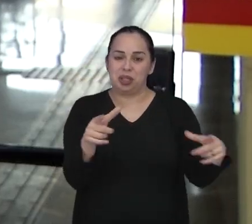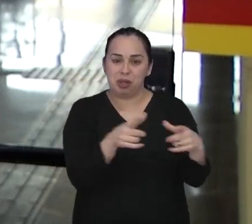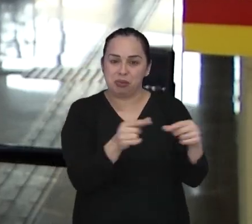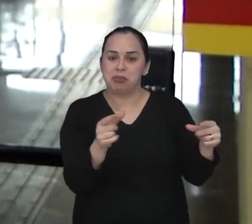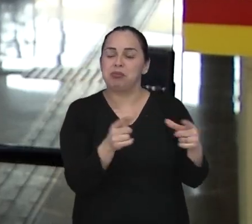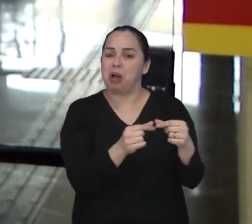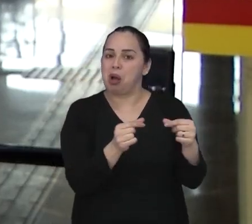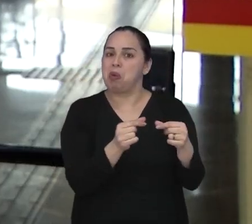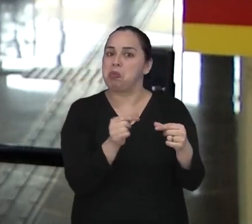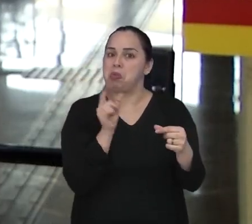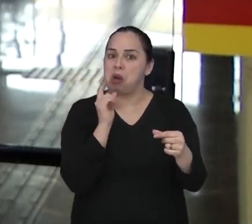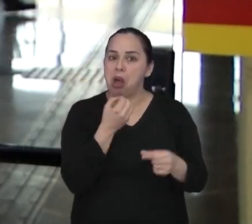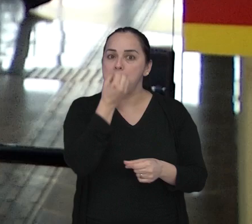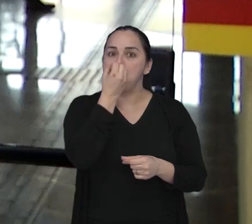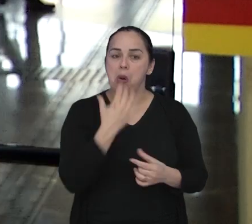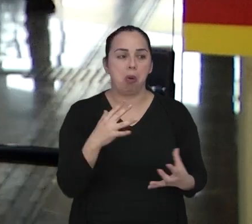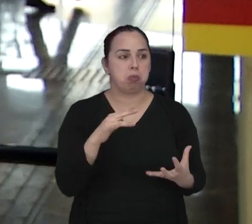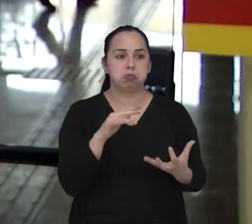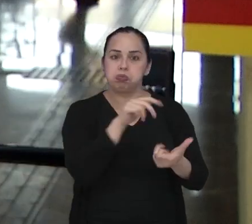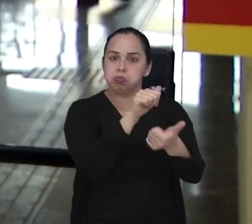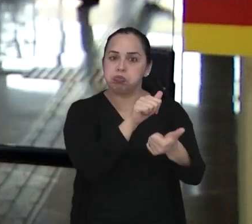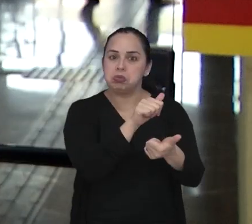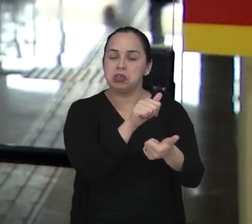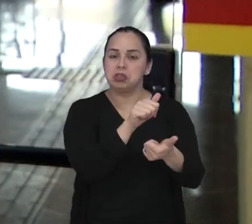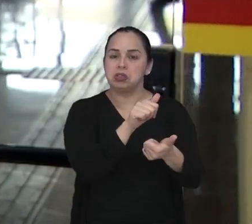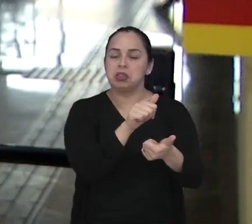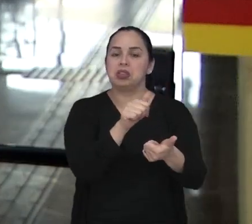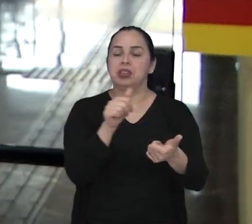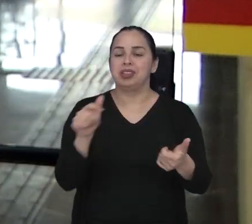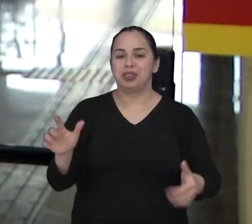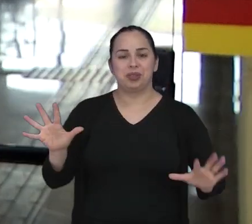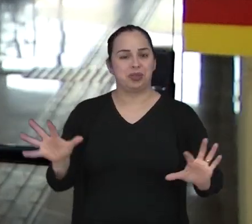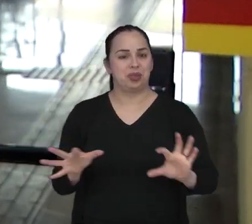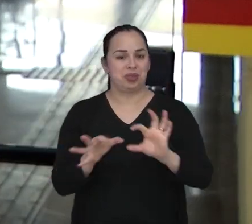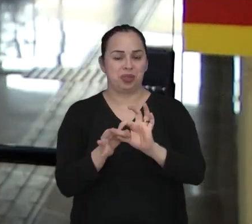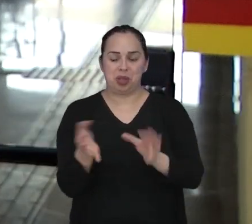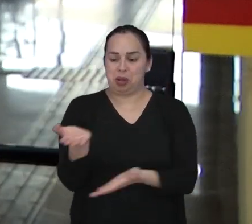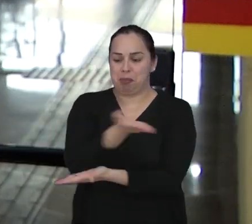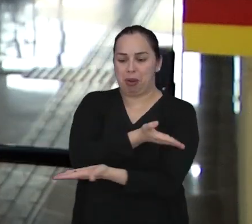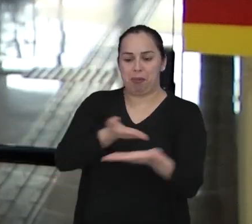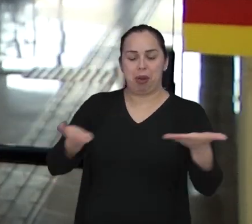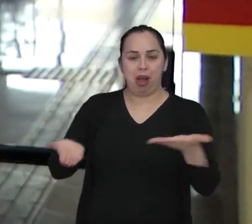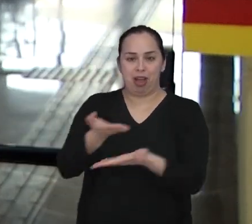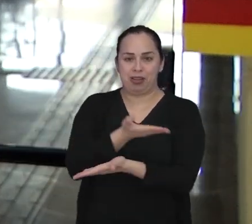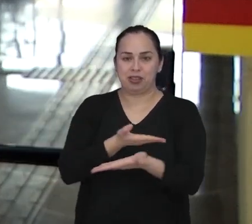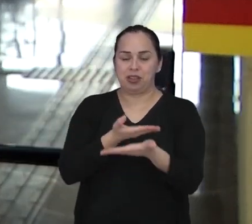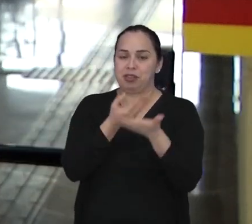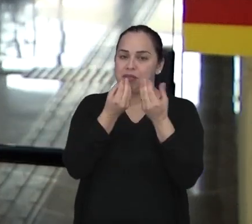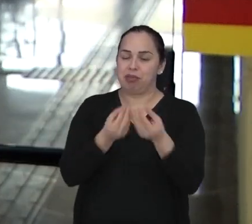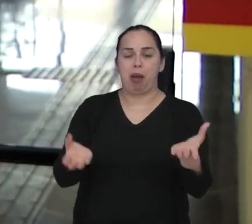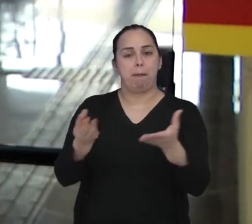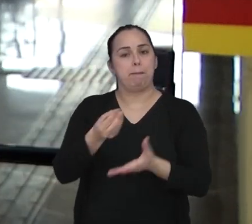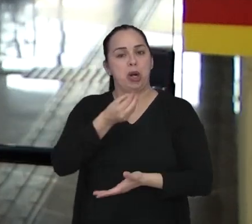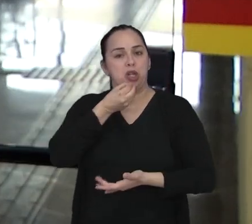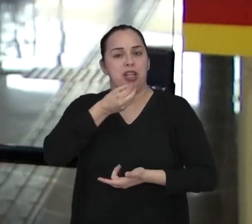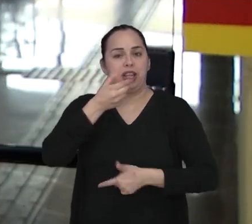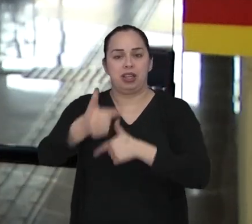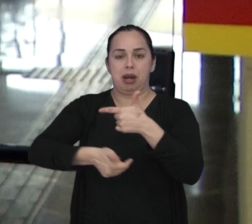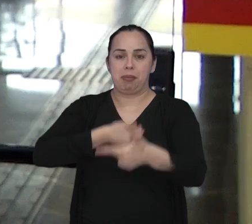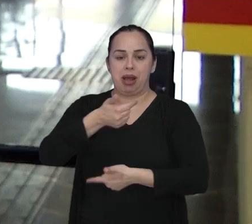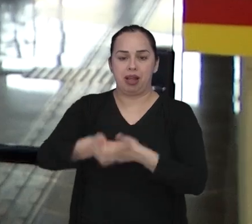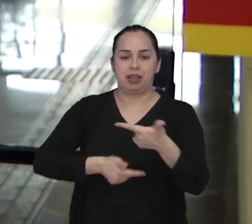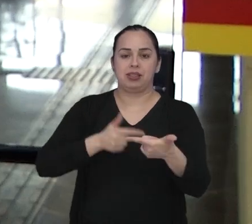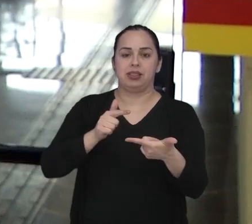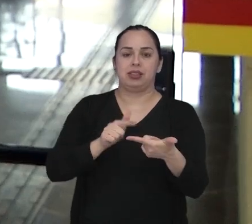mundial e o Brasil e essa relação gera emprego, gera